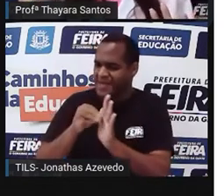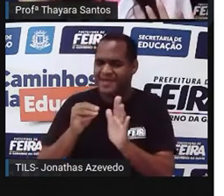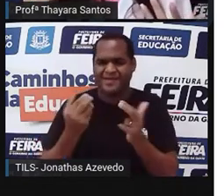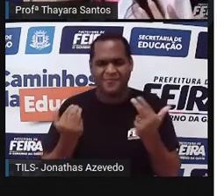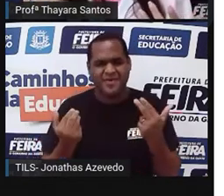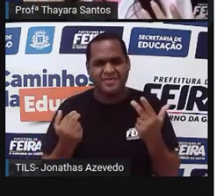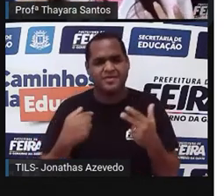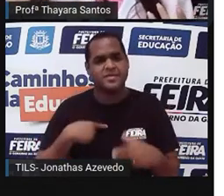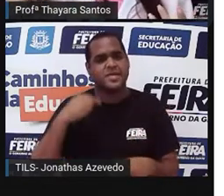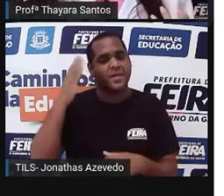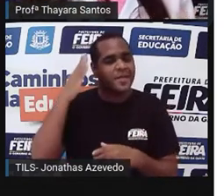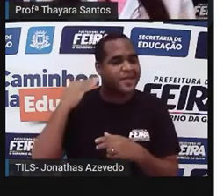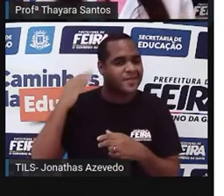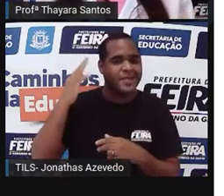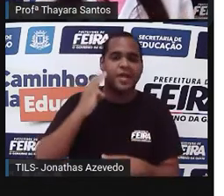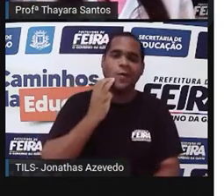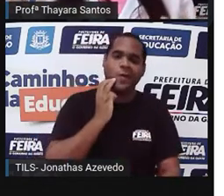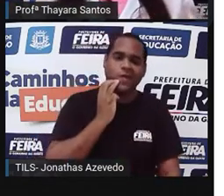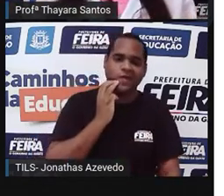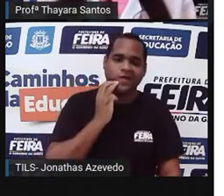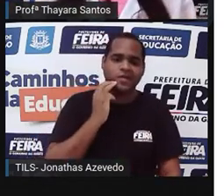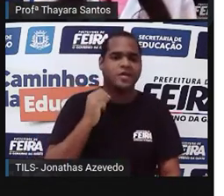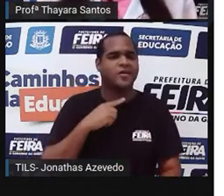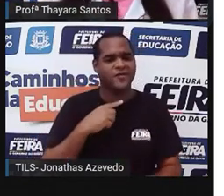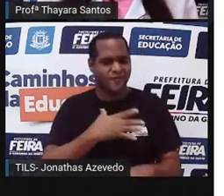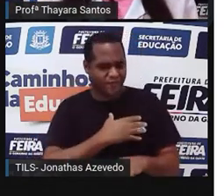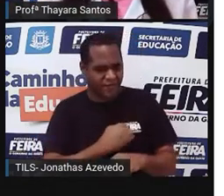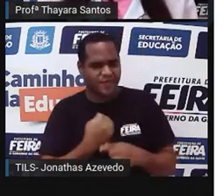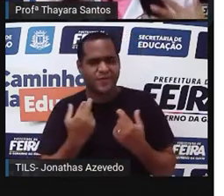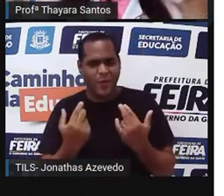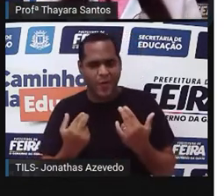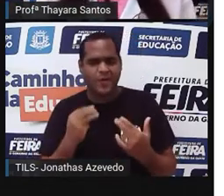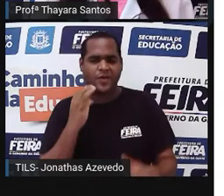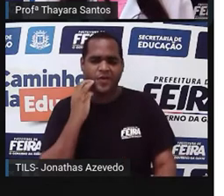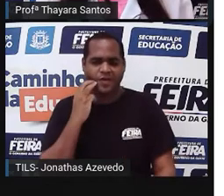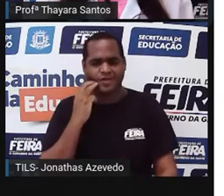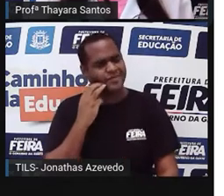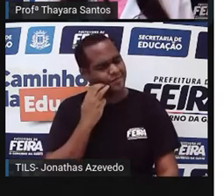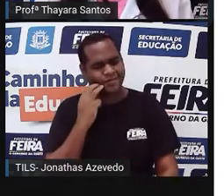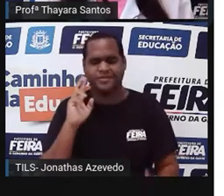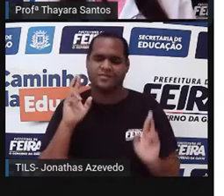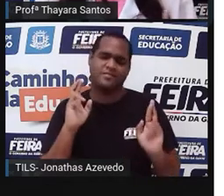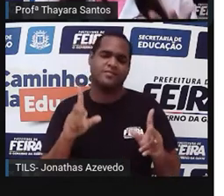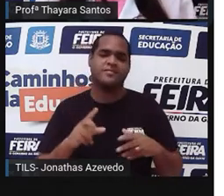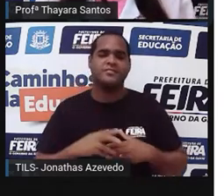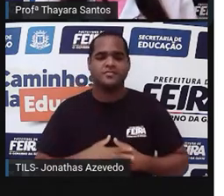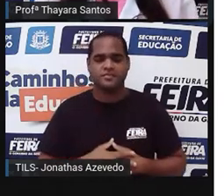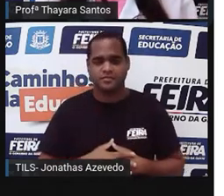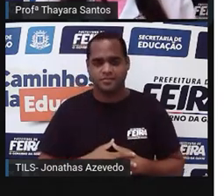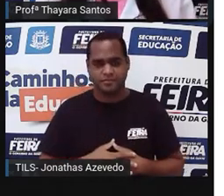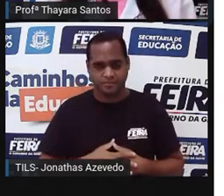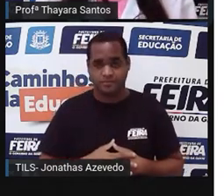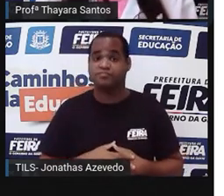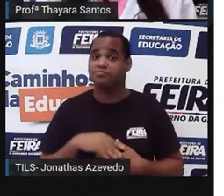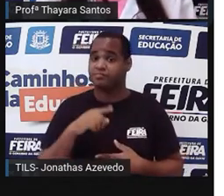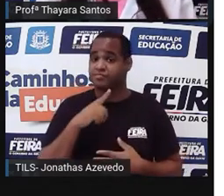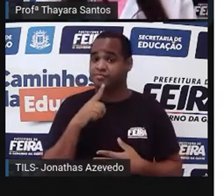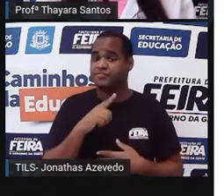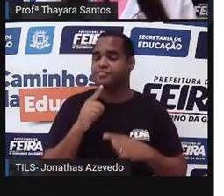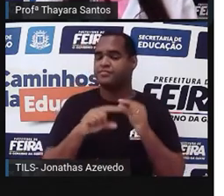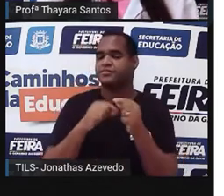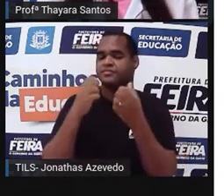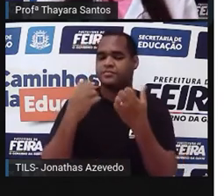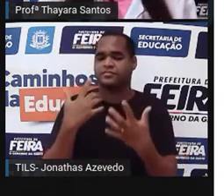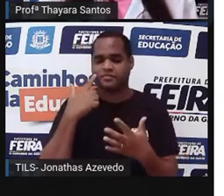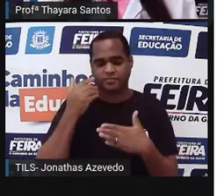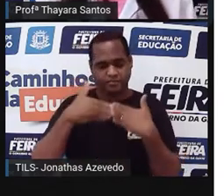eu pintar meu cabelo aqui de rosa, eu vou ter filhos que vão nascer com cabelo rosa, a gente sabe que isso não vai acontecer. Então, as características que a